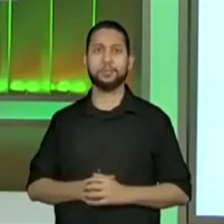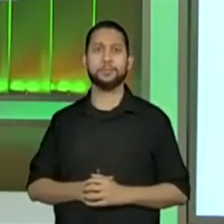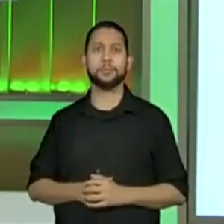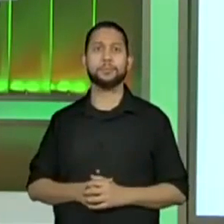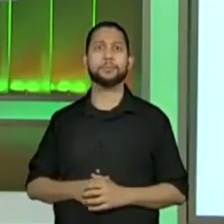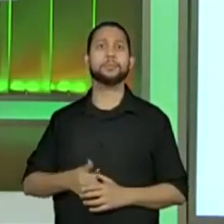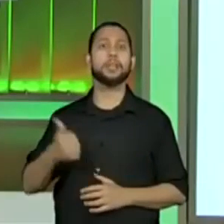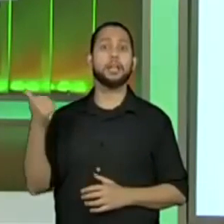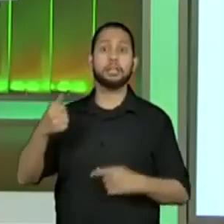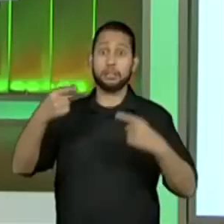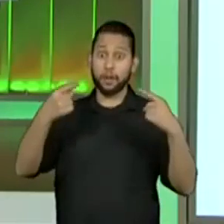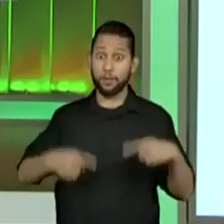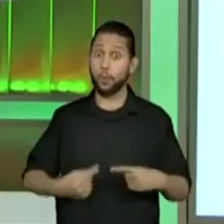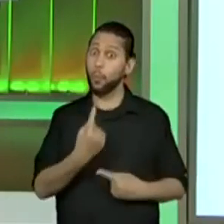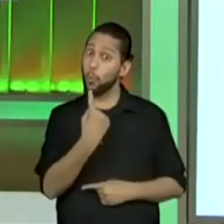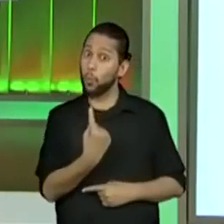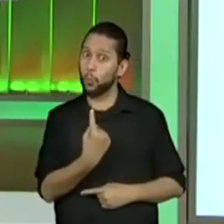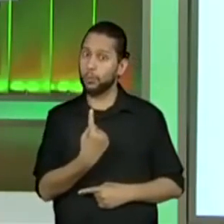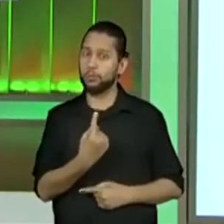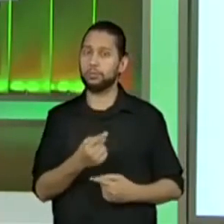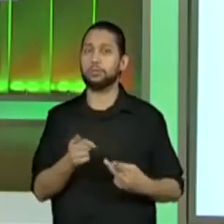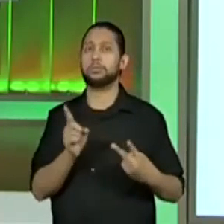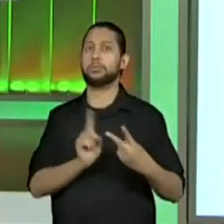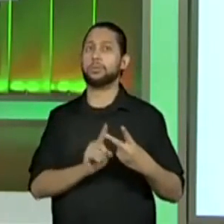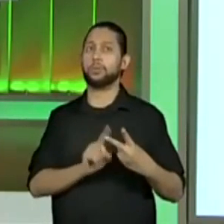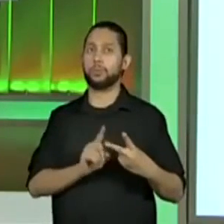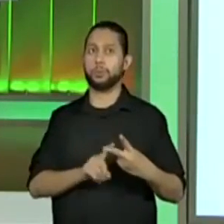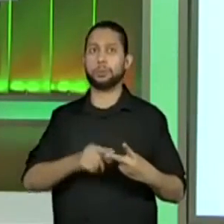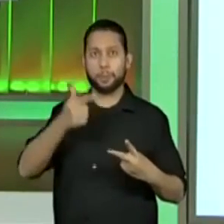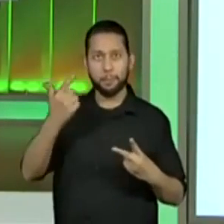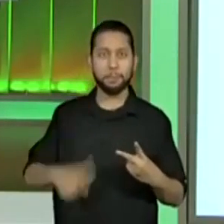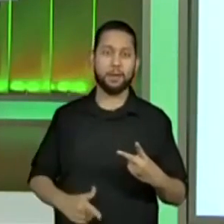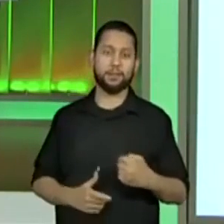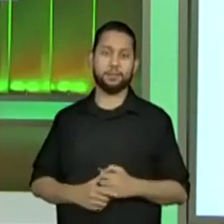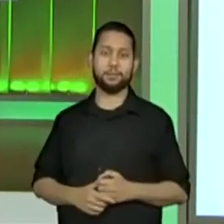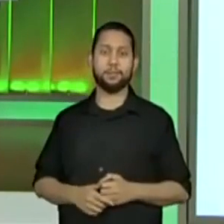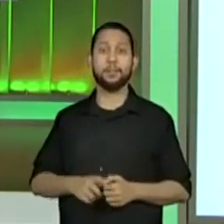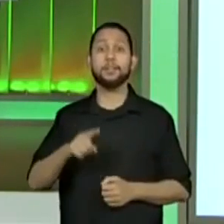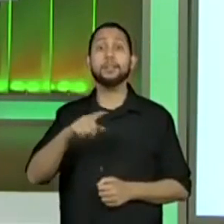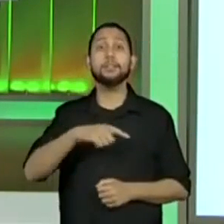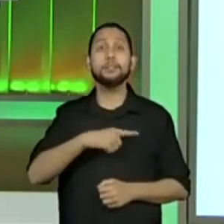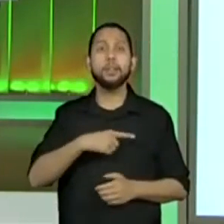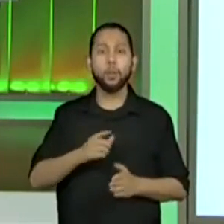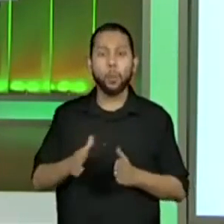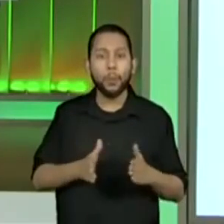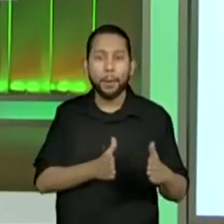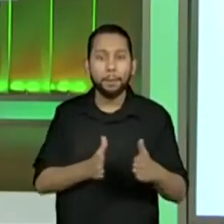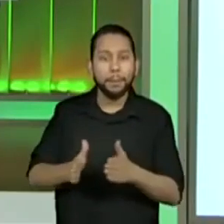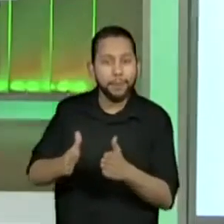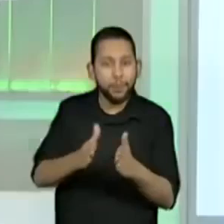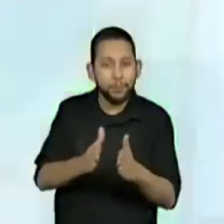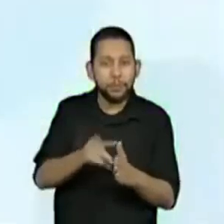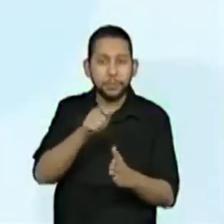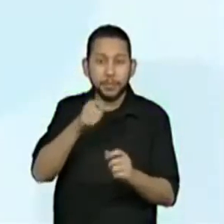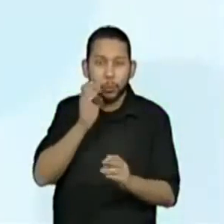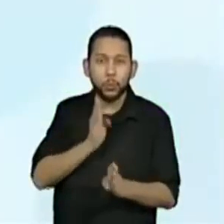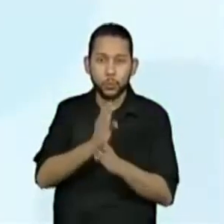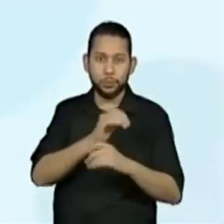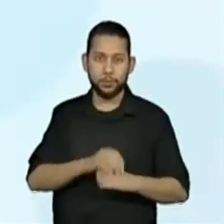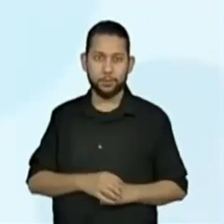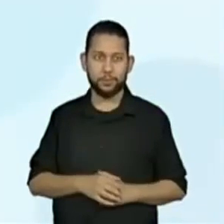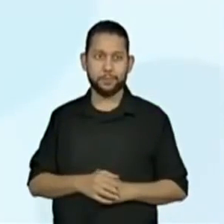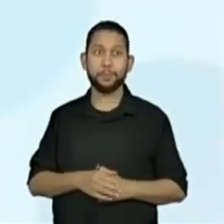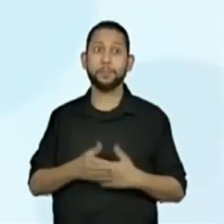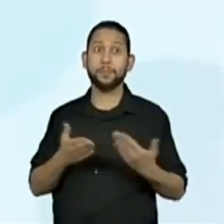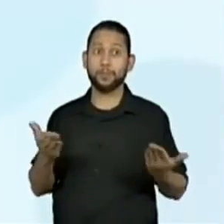Depois desse desafio matemático, temos aí descobrindo o caminho. Observem